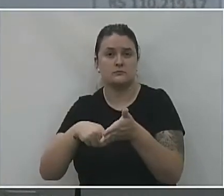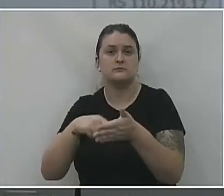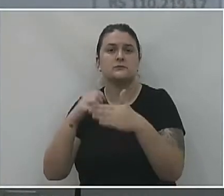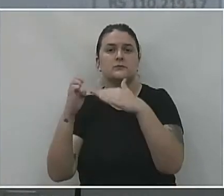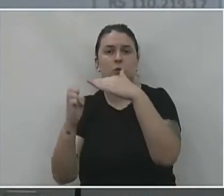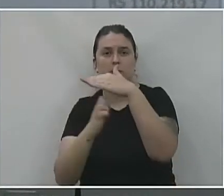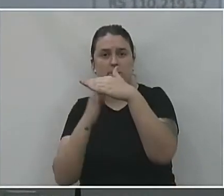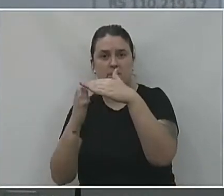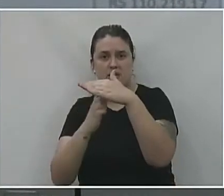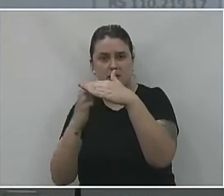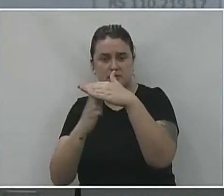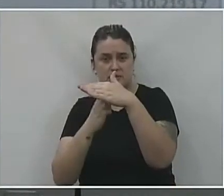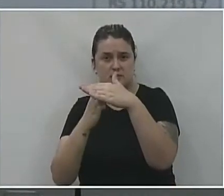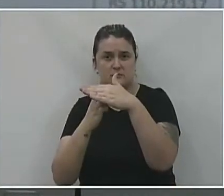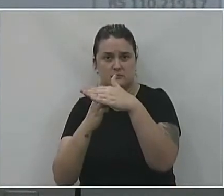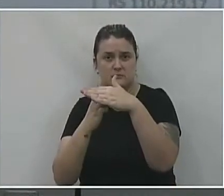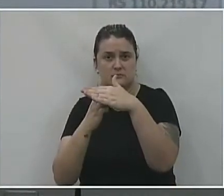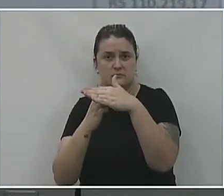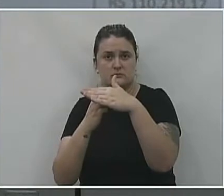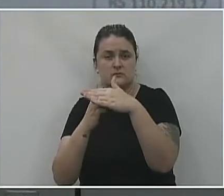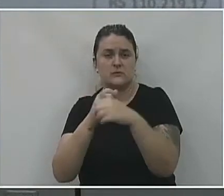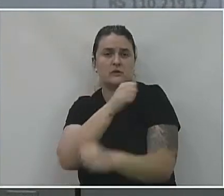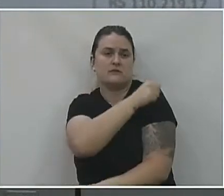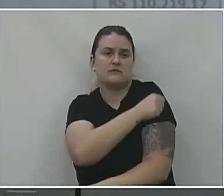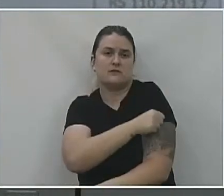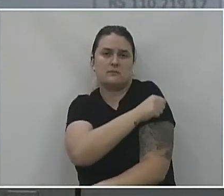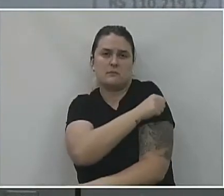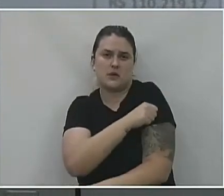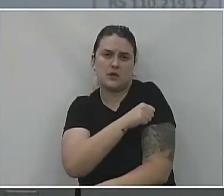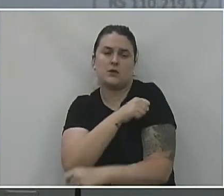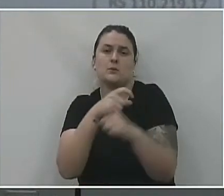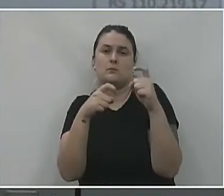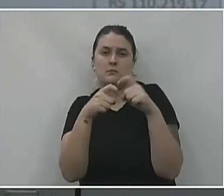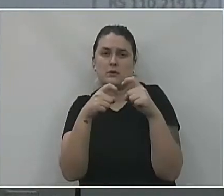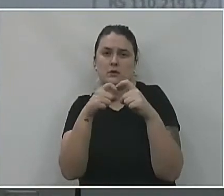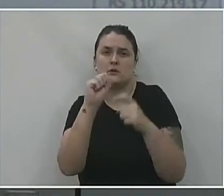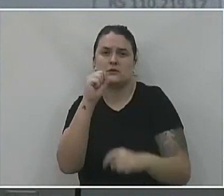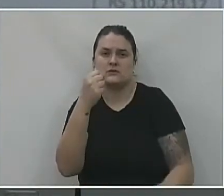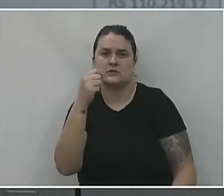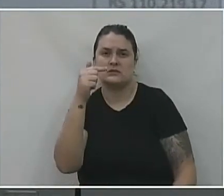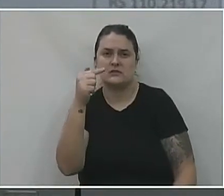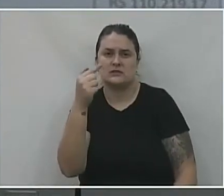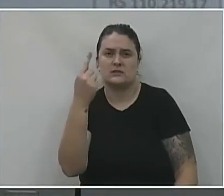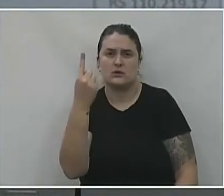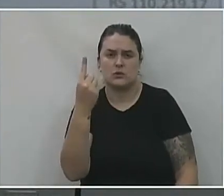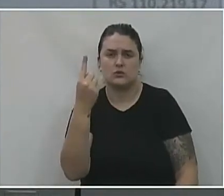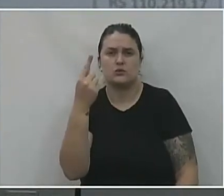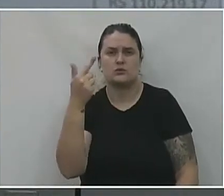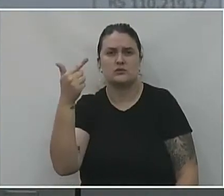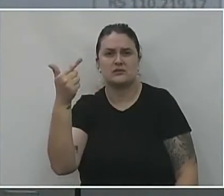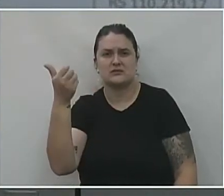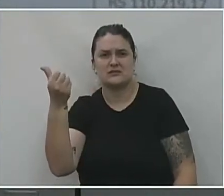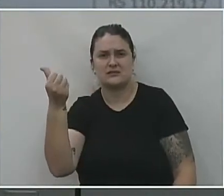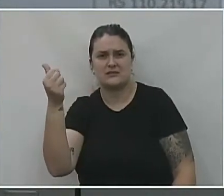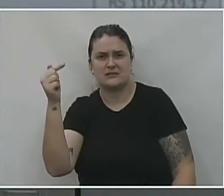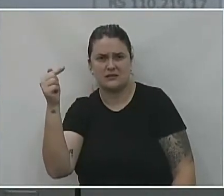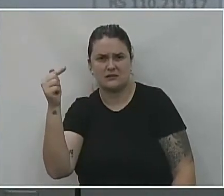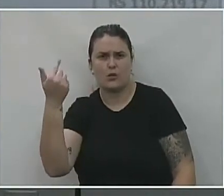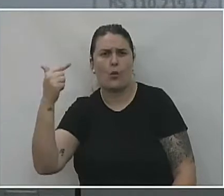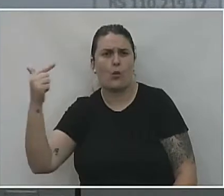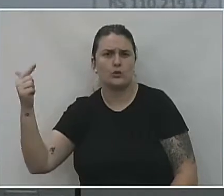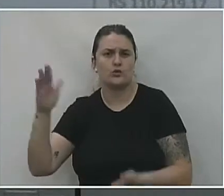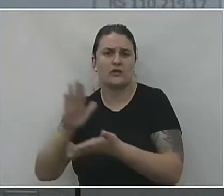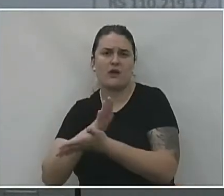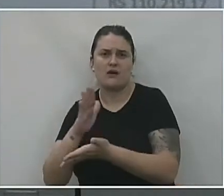é a empresa terceirizada, enfermeiros e médicos. R$ 871.267. E outras